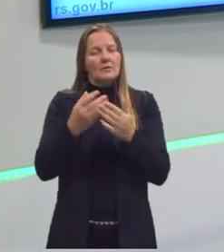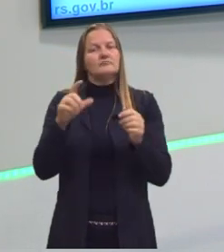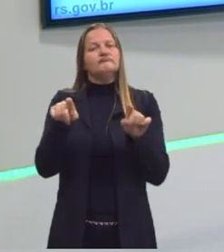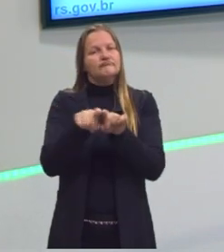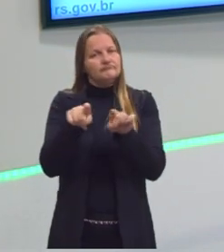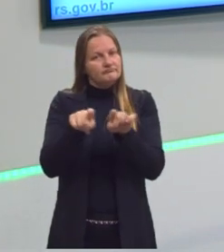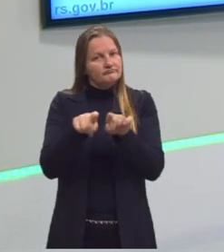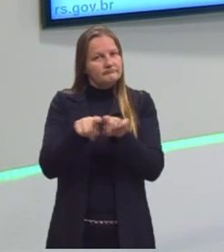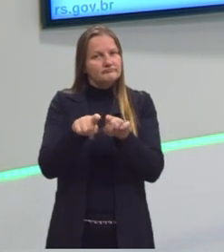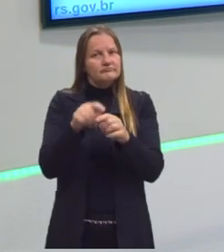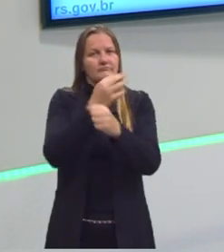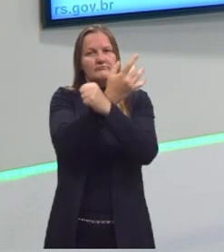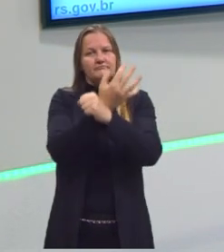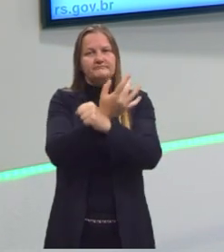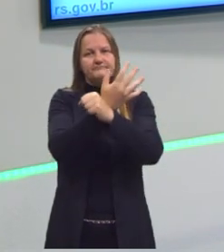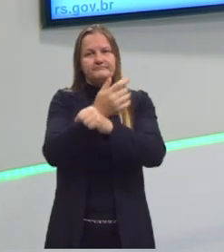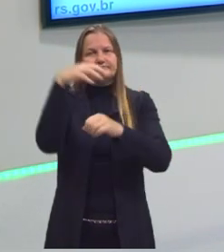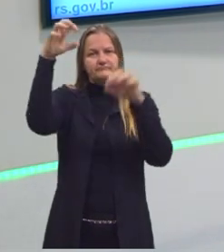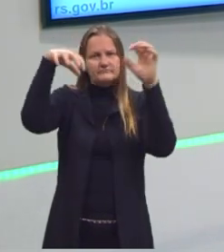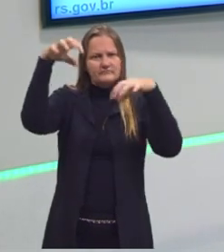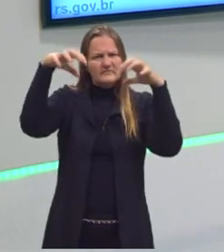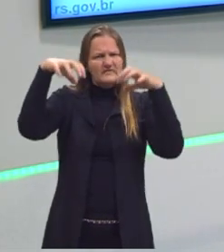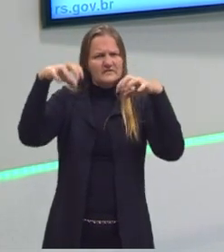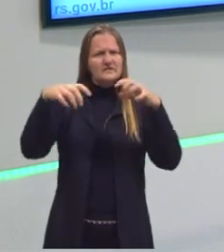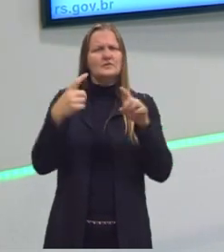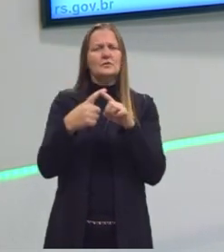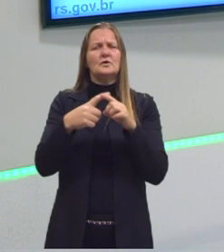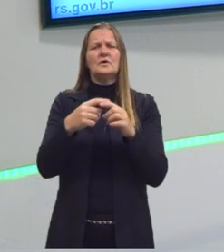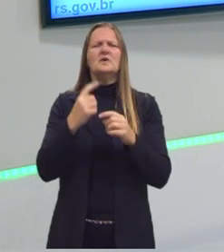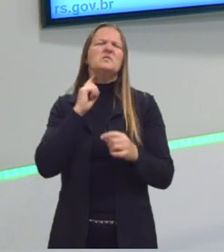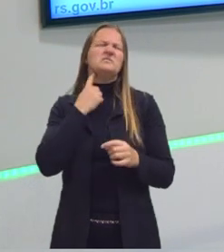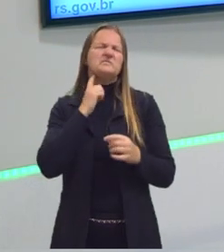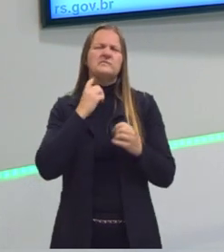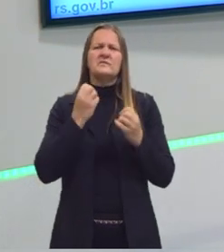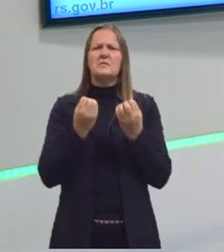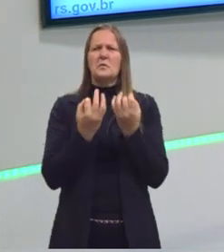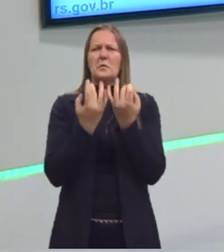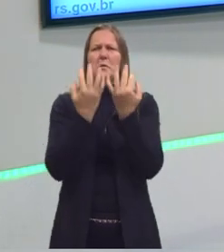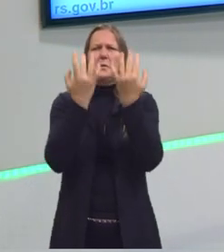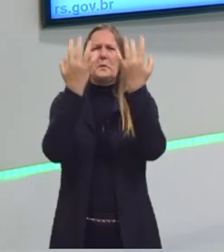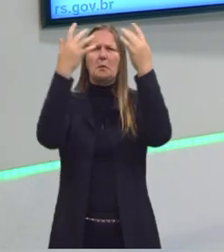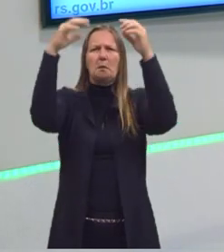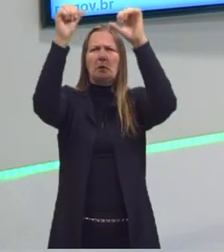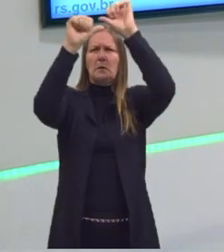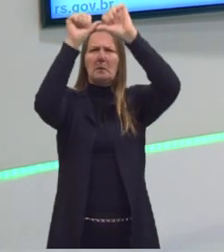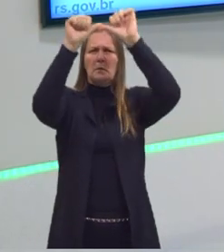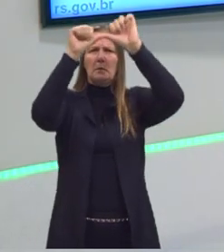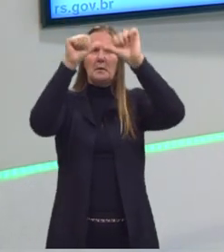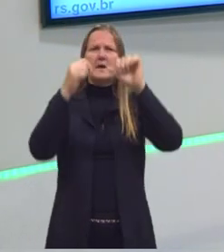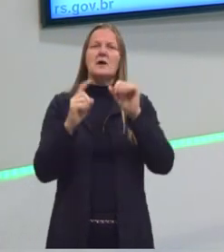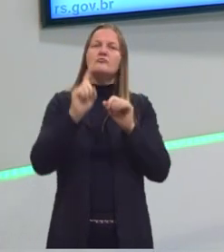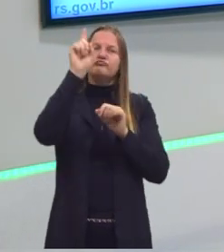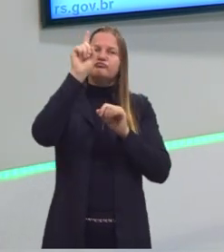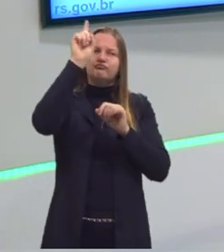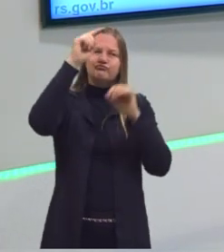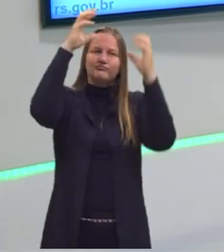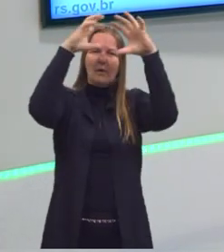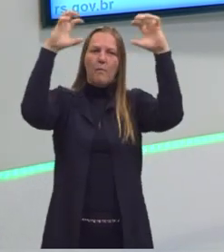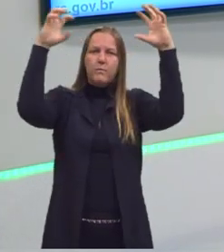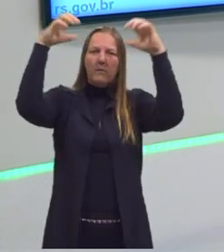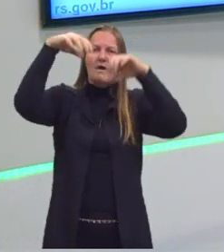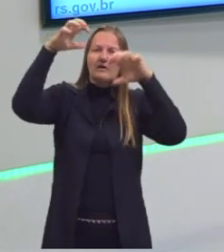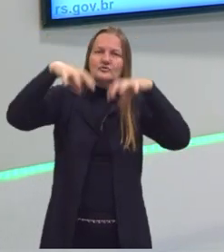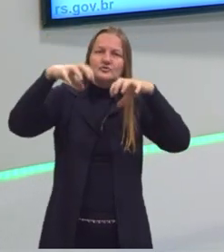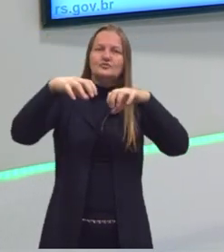ácida, que ocorre em função das poluições e acaba ocorrendo várias reações e forma a